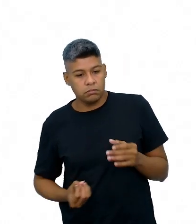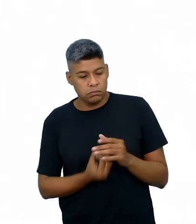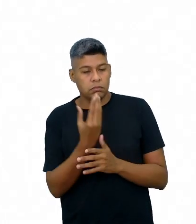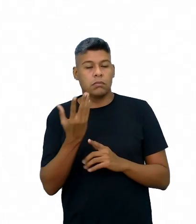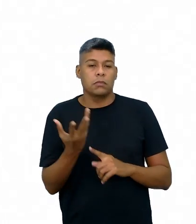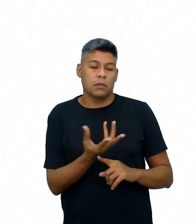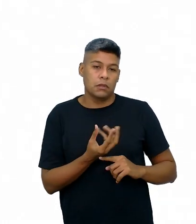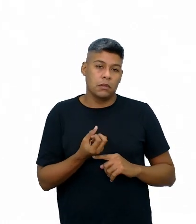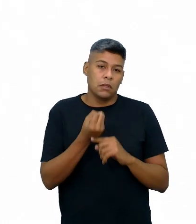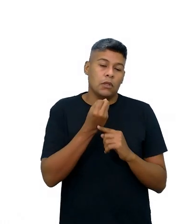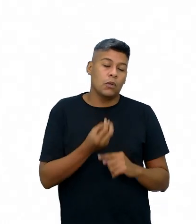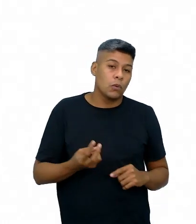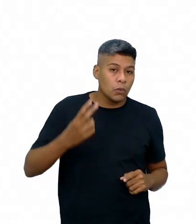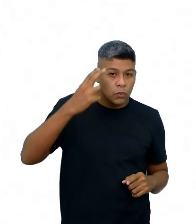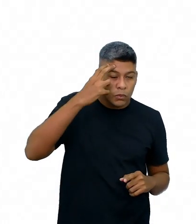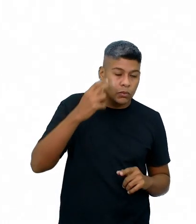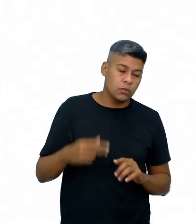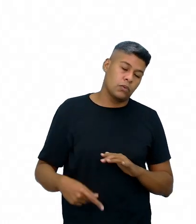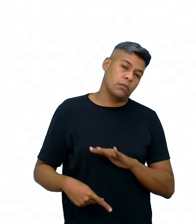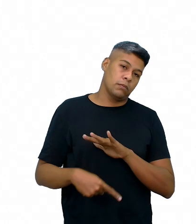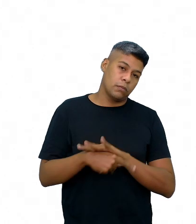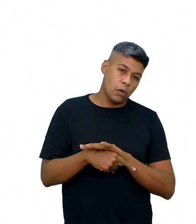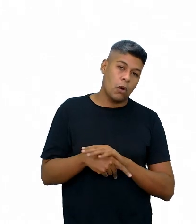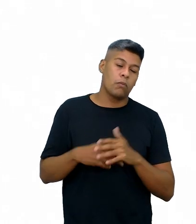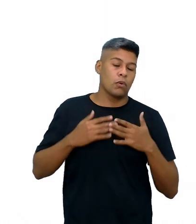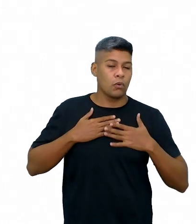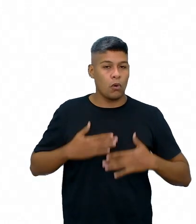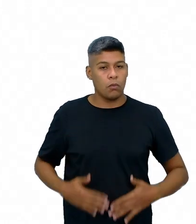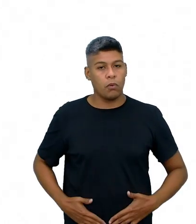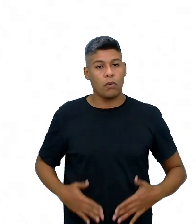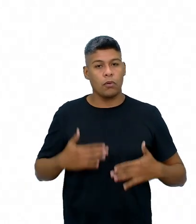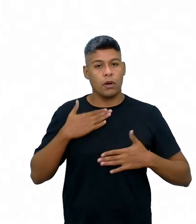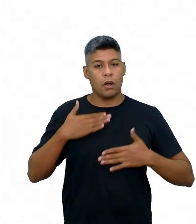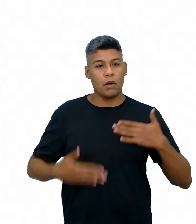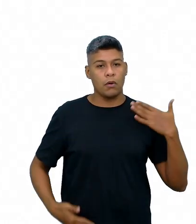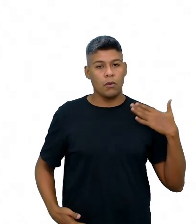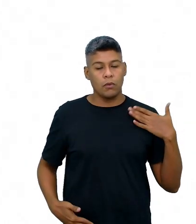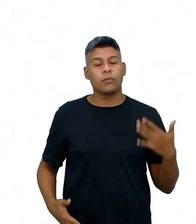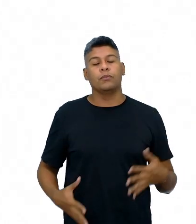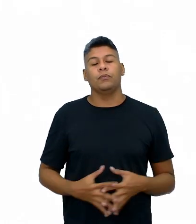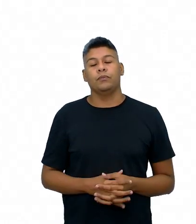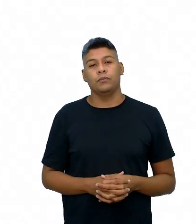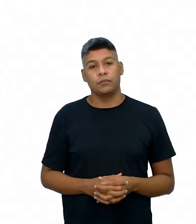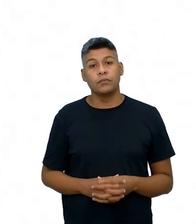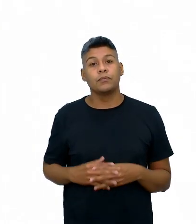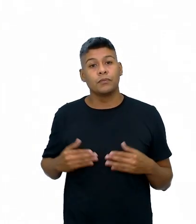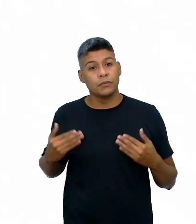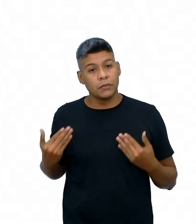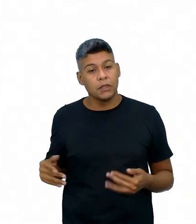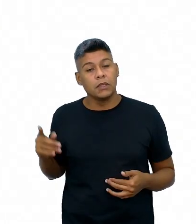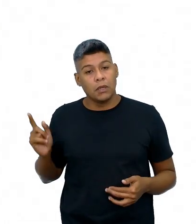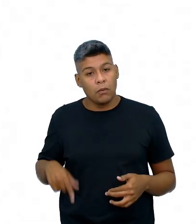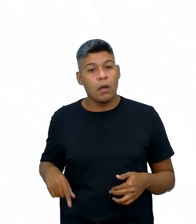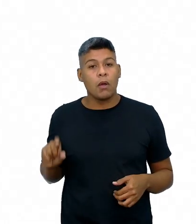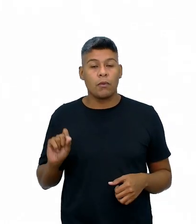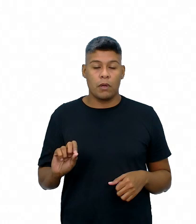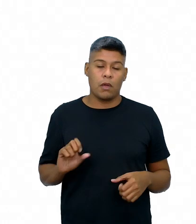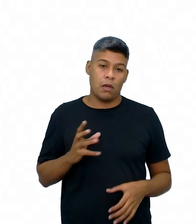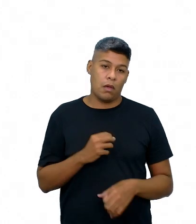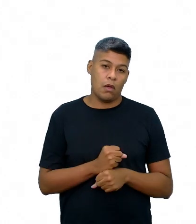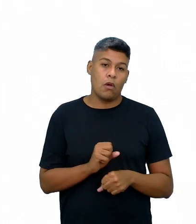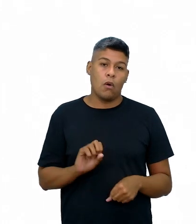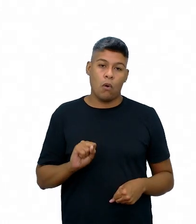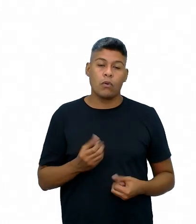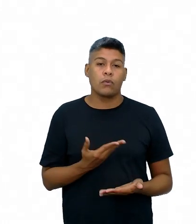artísticas, culturais e da cultura corporal de grupos e seus valores. Então, aqui é o conjunto das oito aulas da